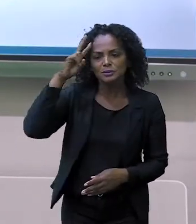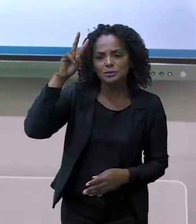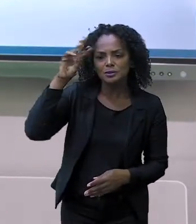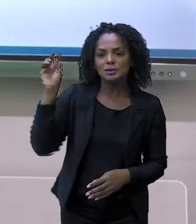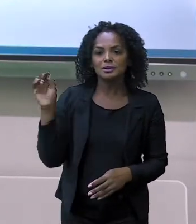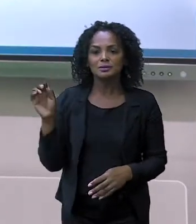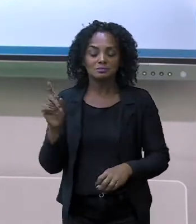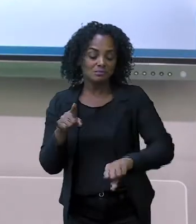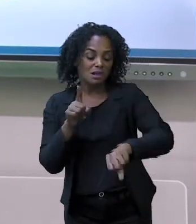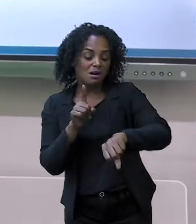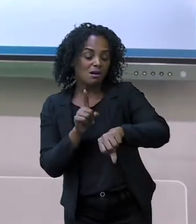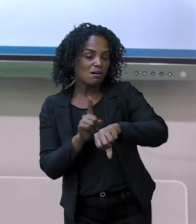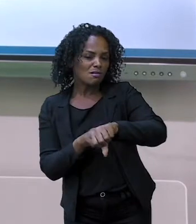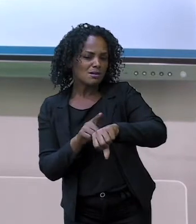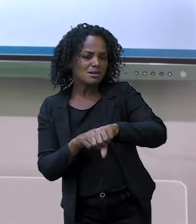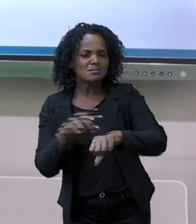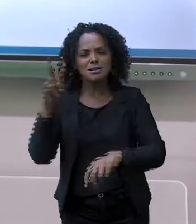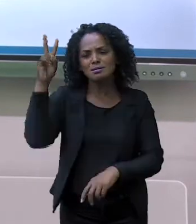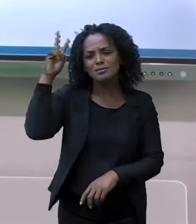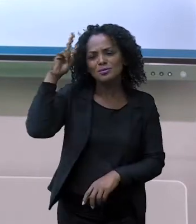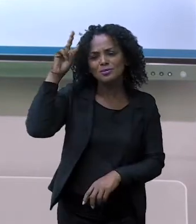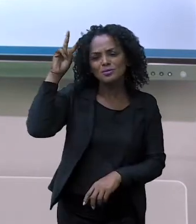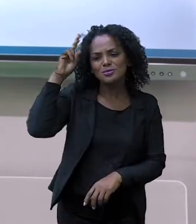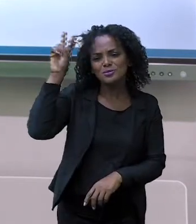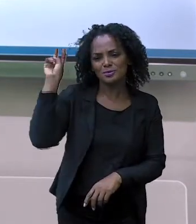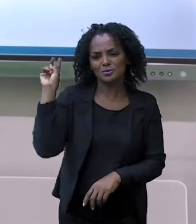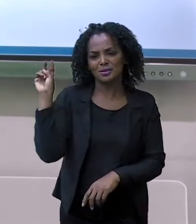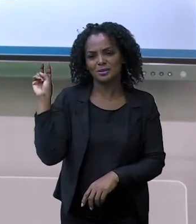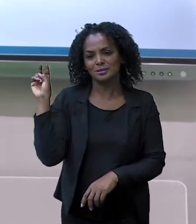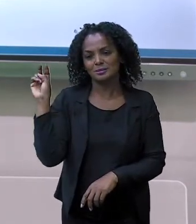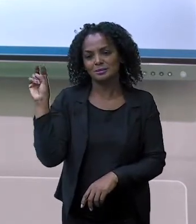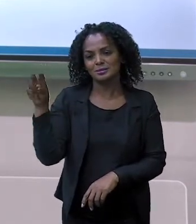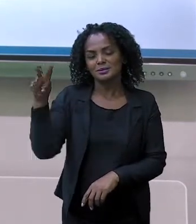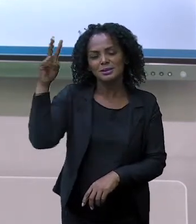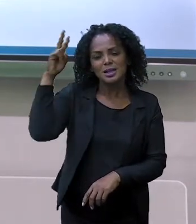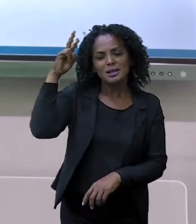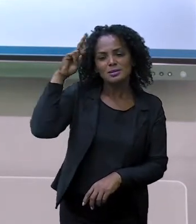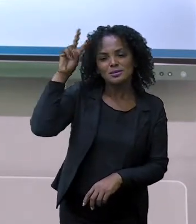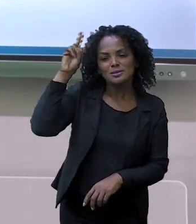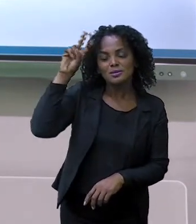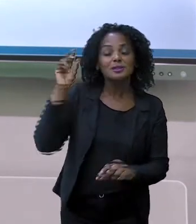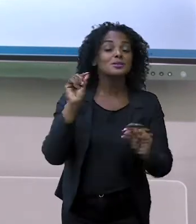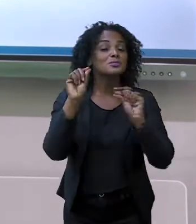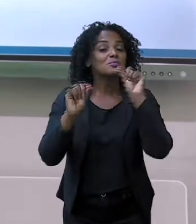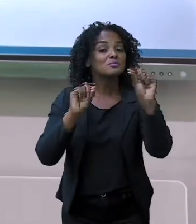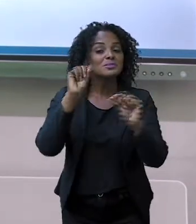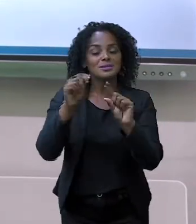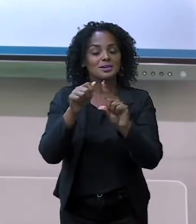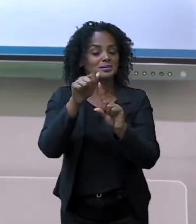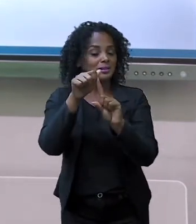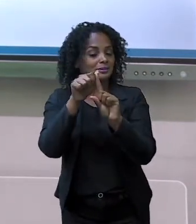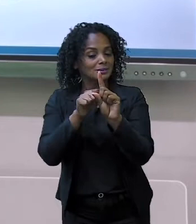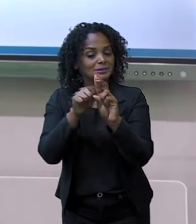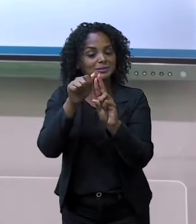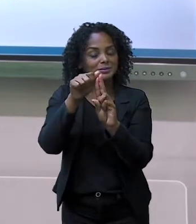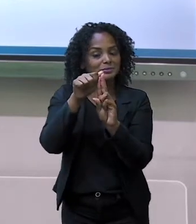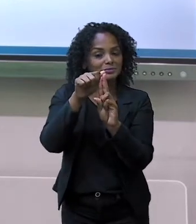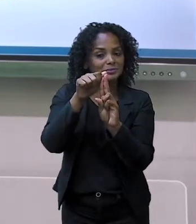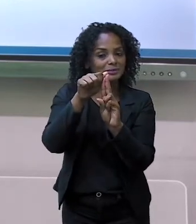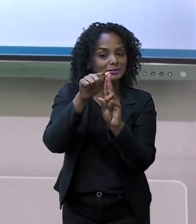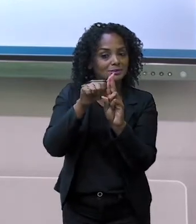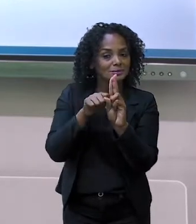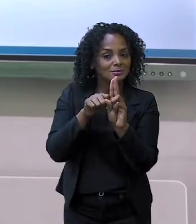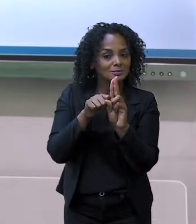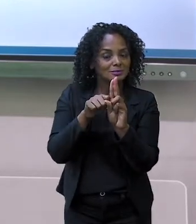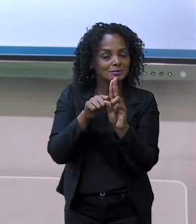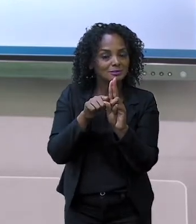Hora da história, a história da dezena e da unidade. O nome